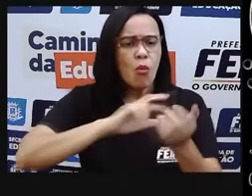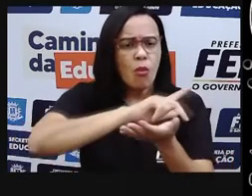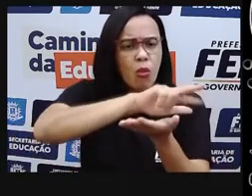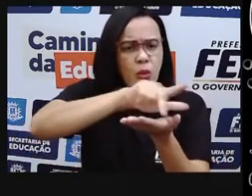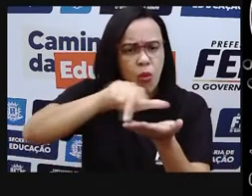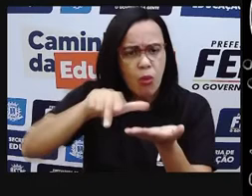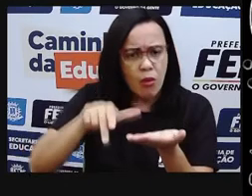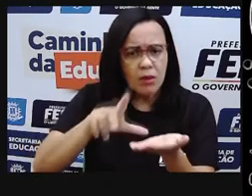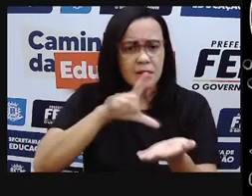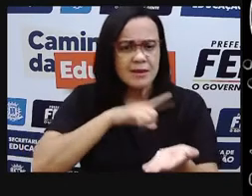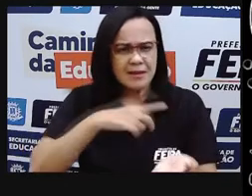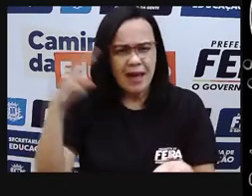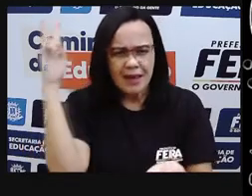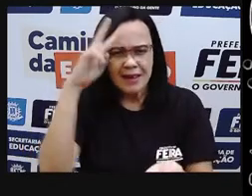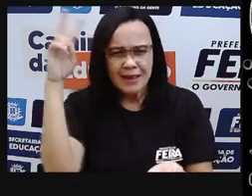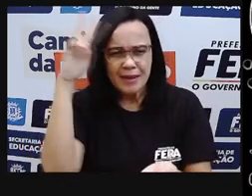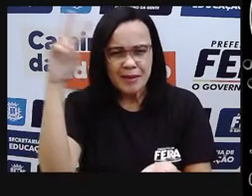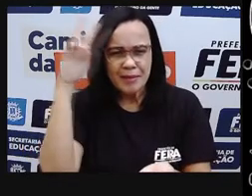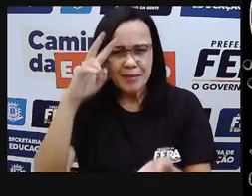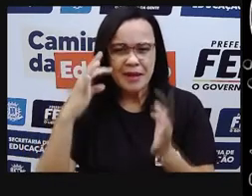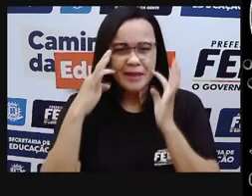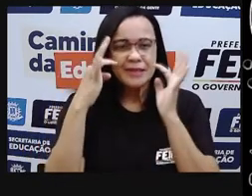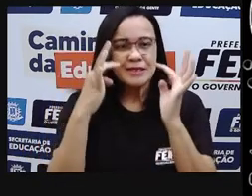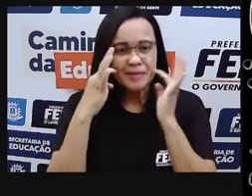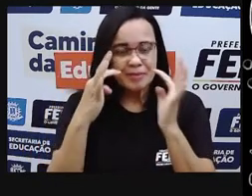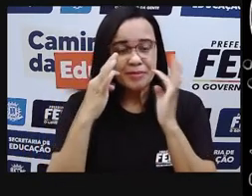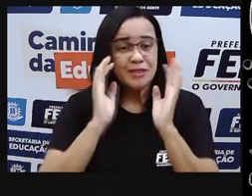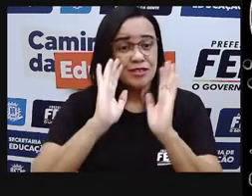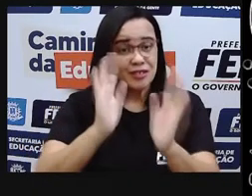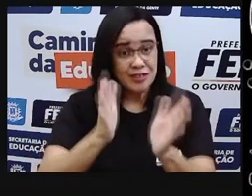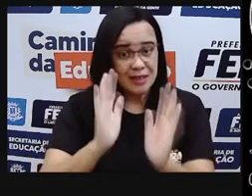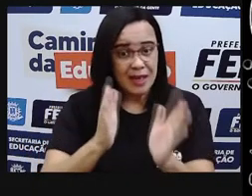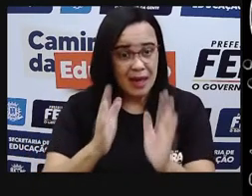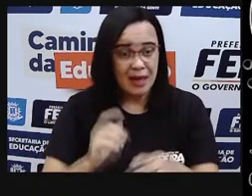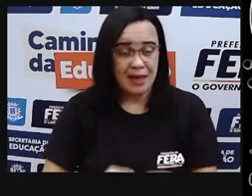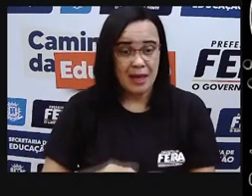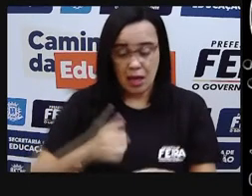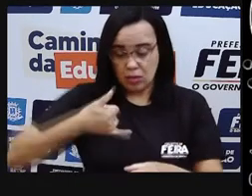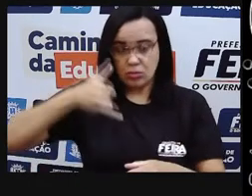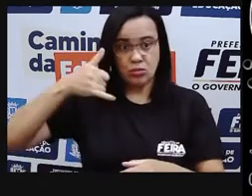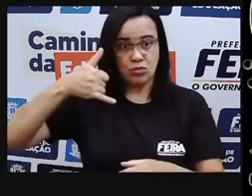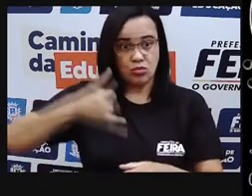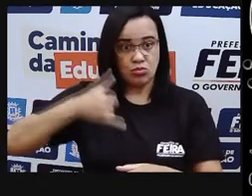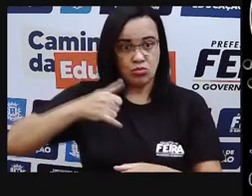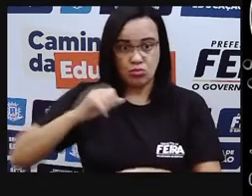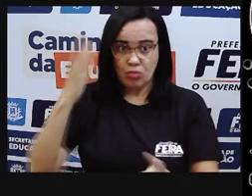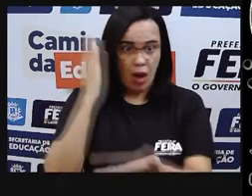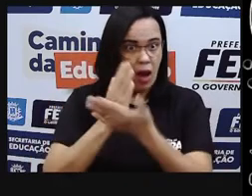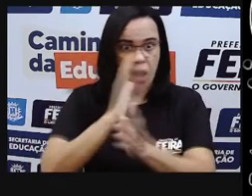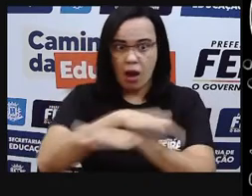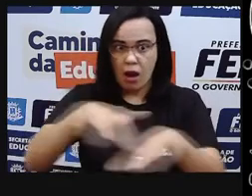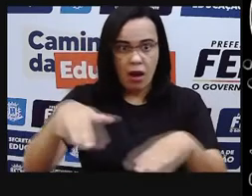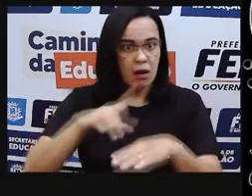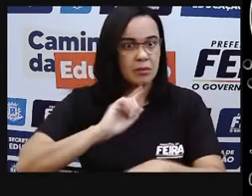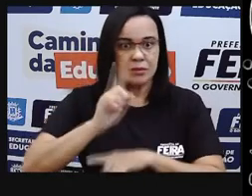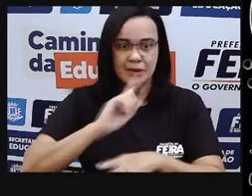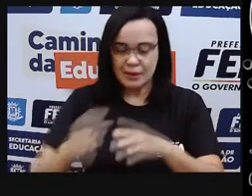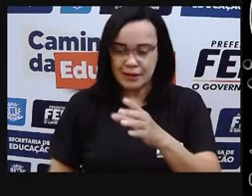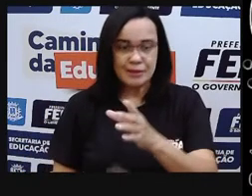daquele princípio lá da conservação? Então, a energia, ela não vai ser destruída e nem vai ser criada. Ela vai ser o quê?